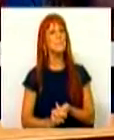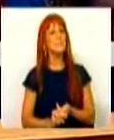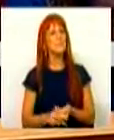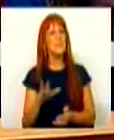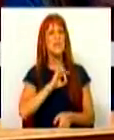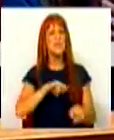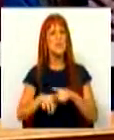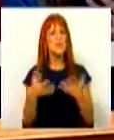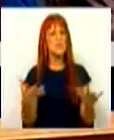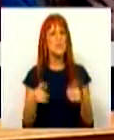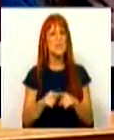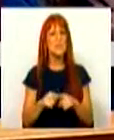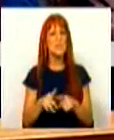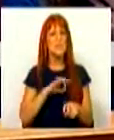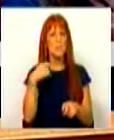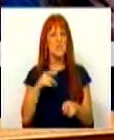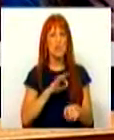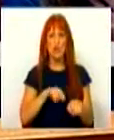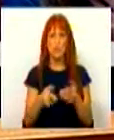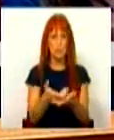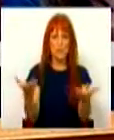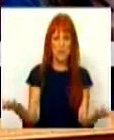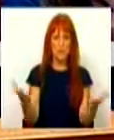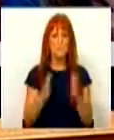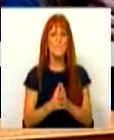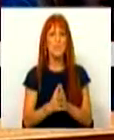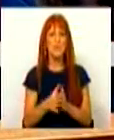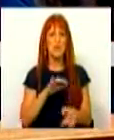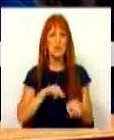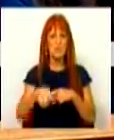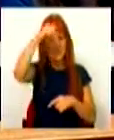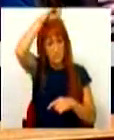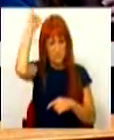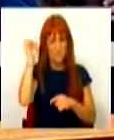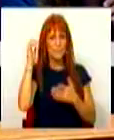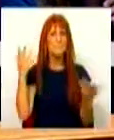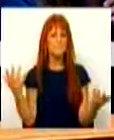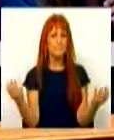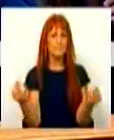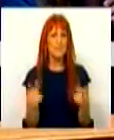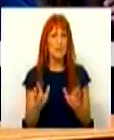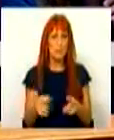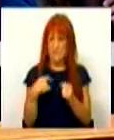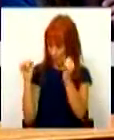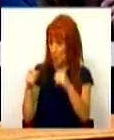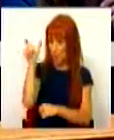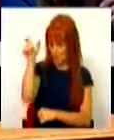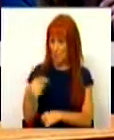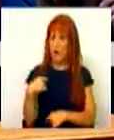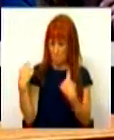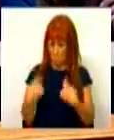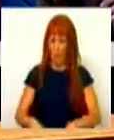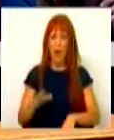Sr. Deputado, Sr. Presidente, Srs. Deputados, Sr. Deputado Pedro Filipe Soares, não posso estar mais de acordo consigo